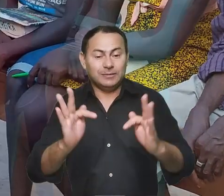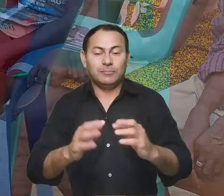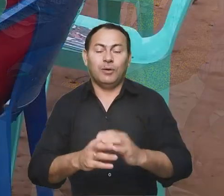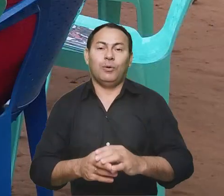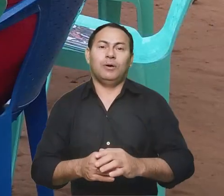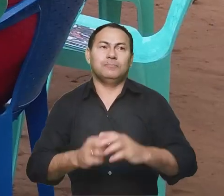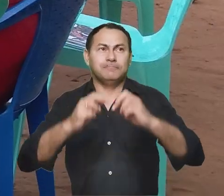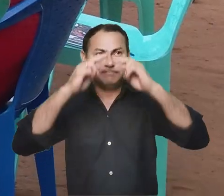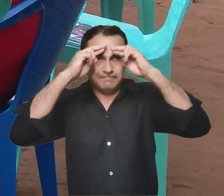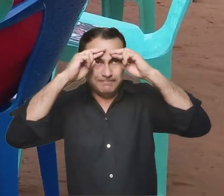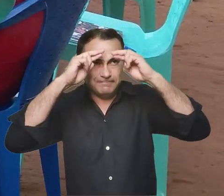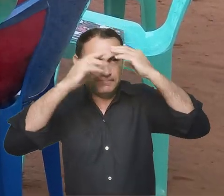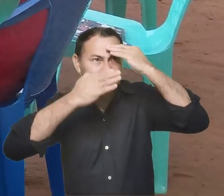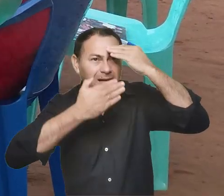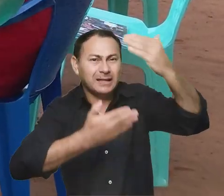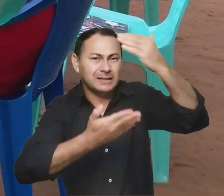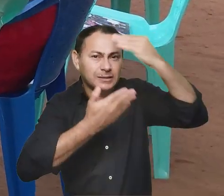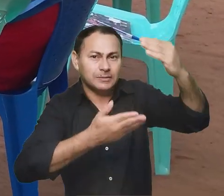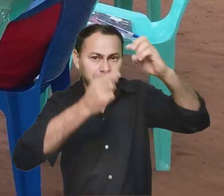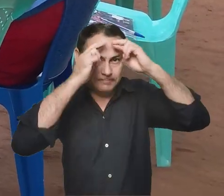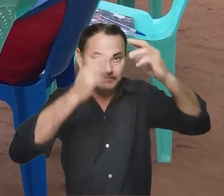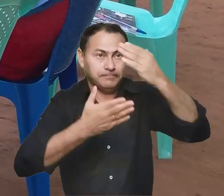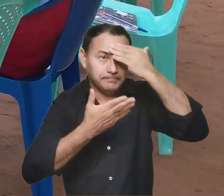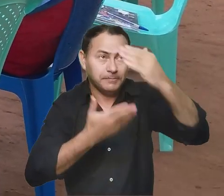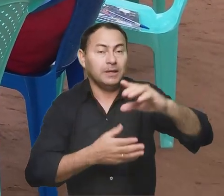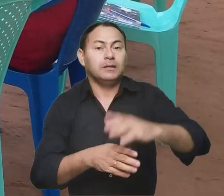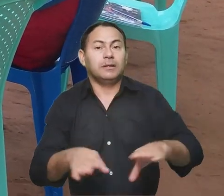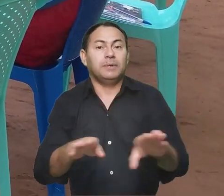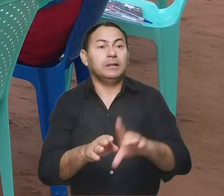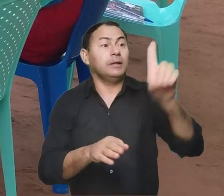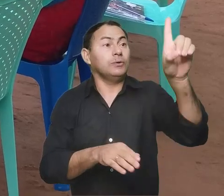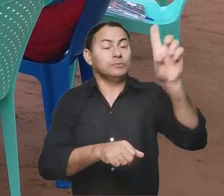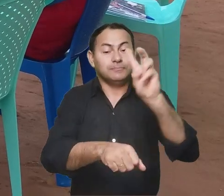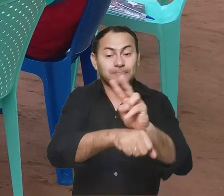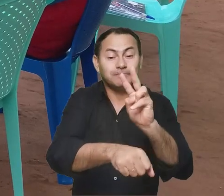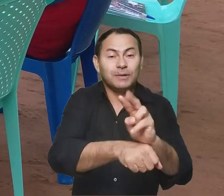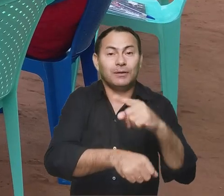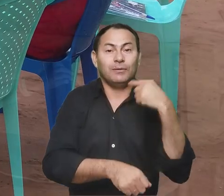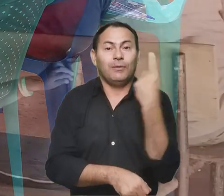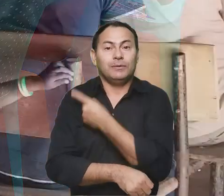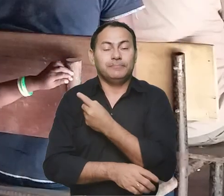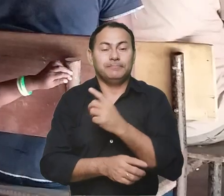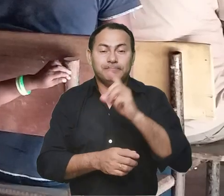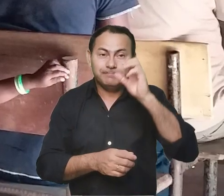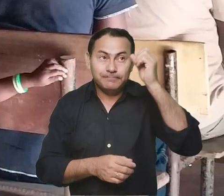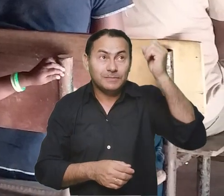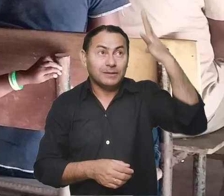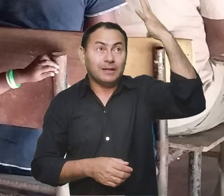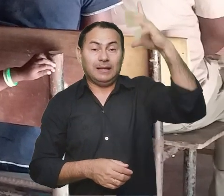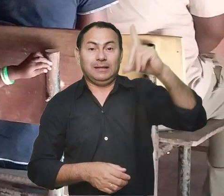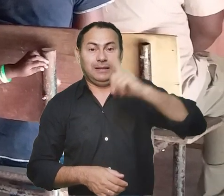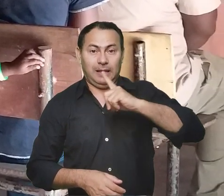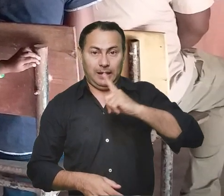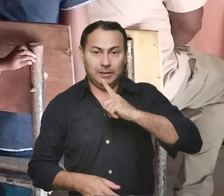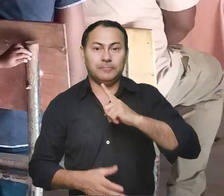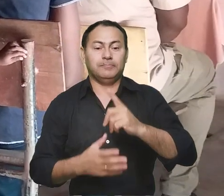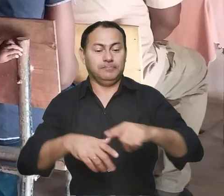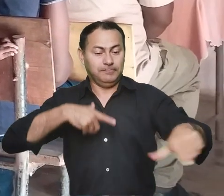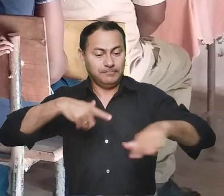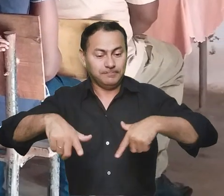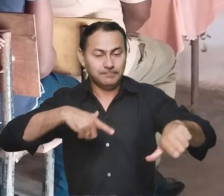é uma gratidão muito grande, e foi um cuidado que Deus teve conosco, e a inspiração de ter